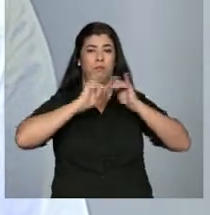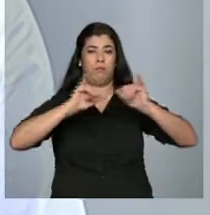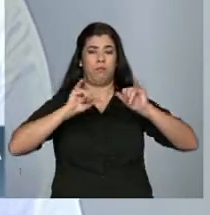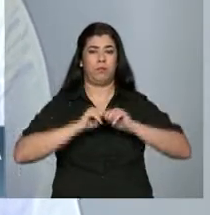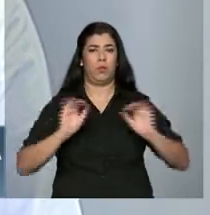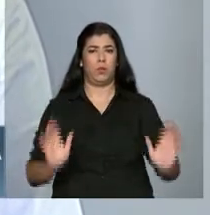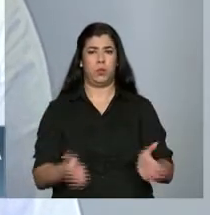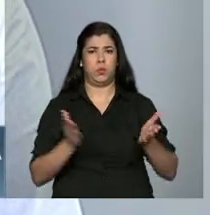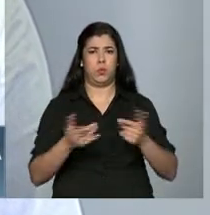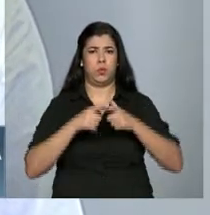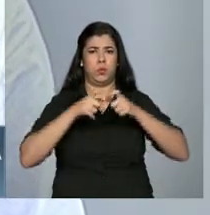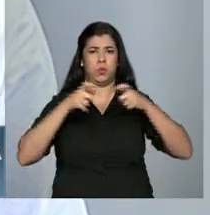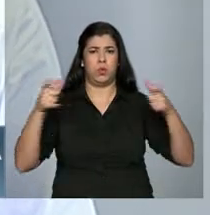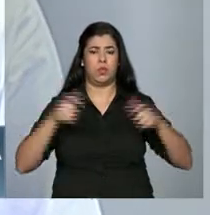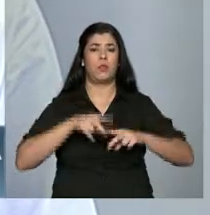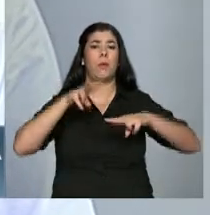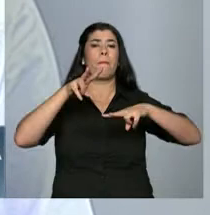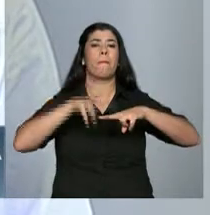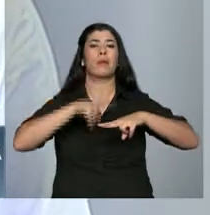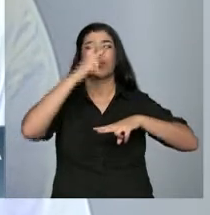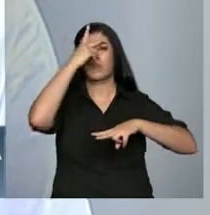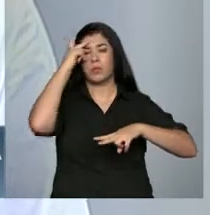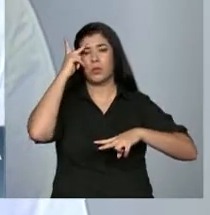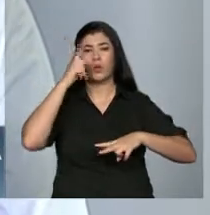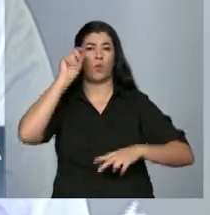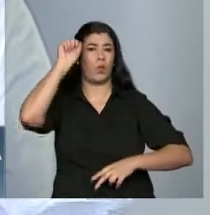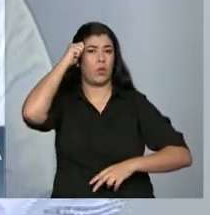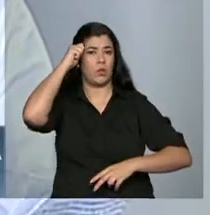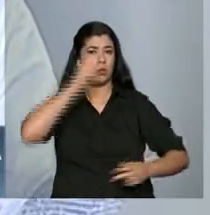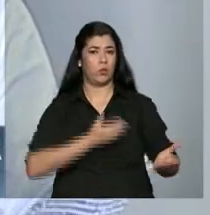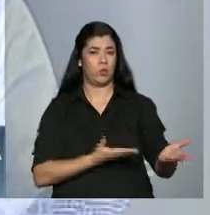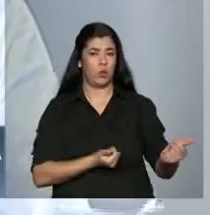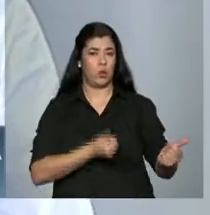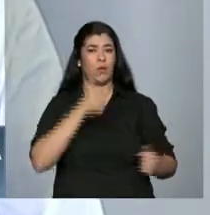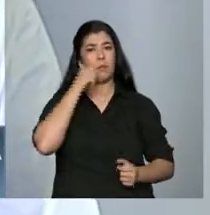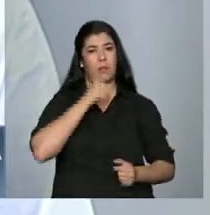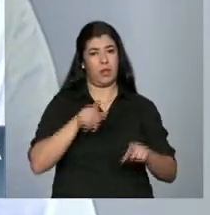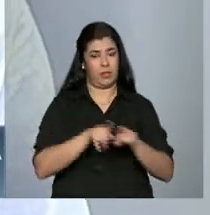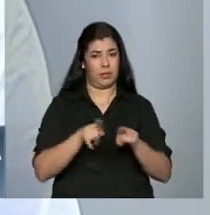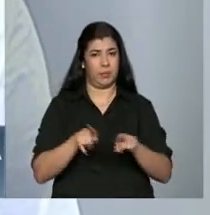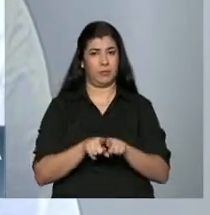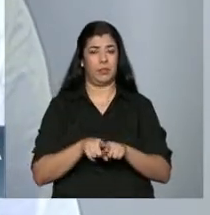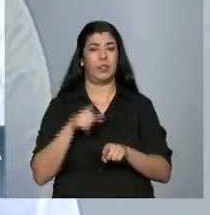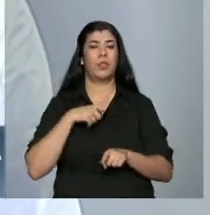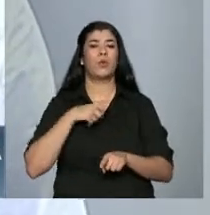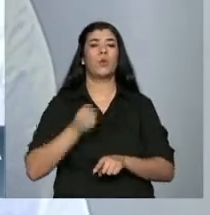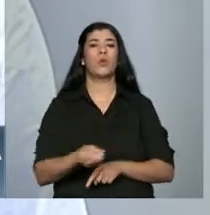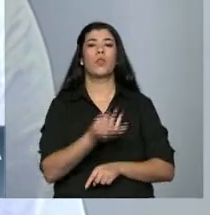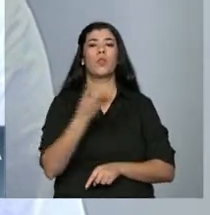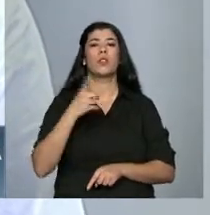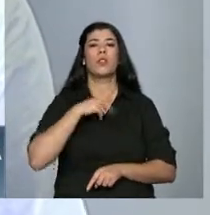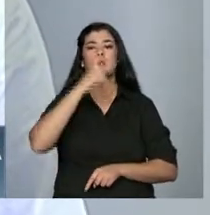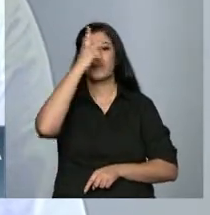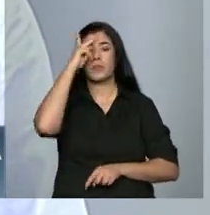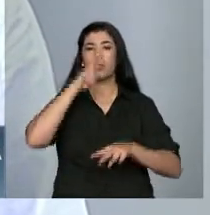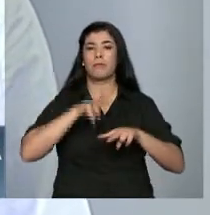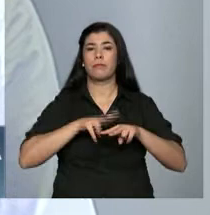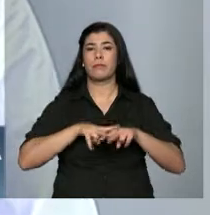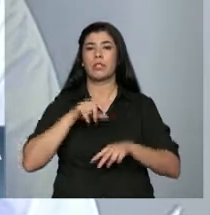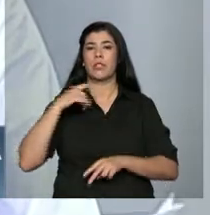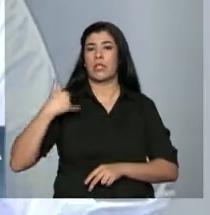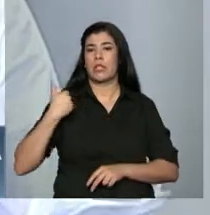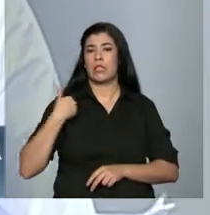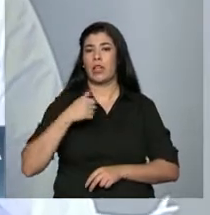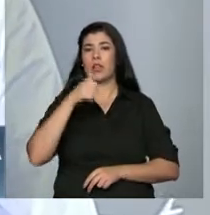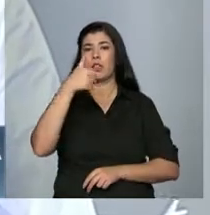impulsionado pela prisão de negros, de jovens e de mulheres. A maior parte dos que foram presos tinham entre